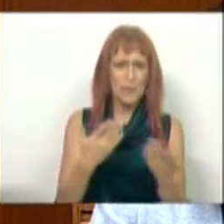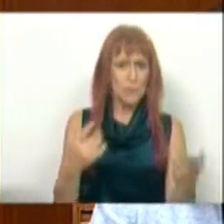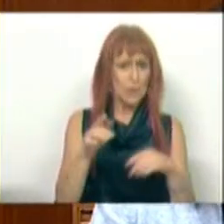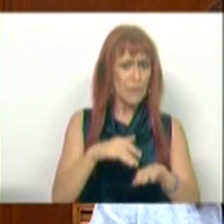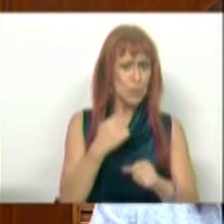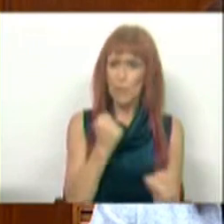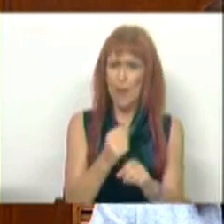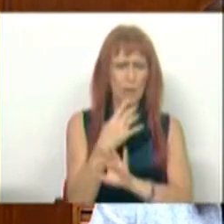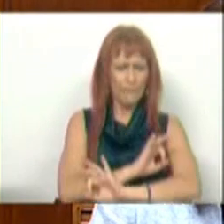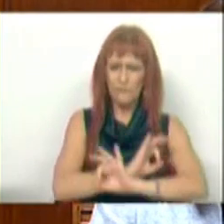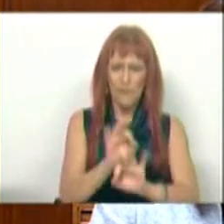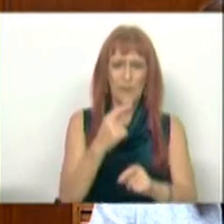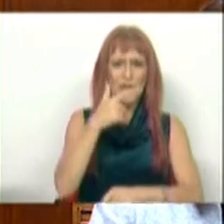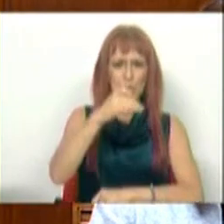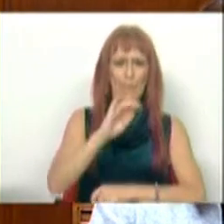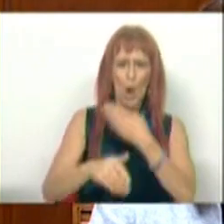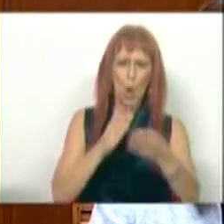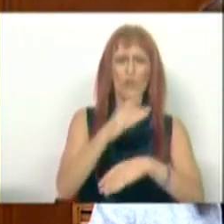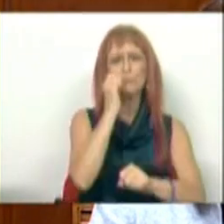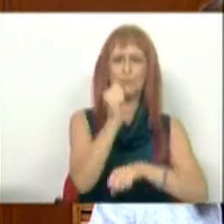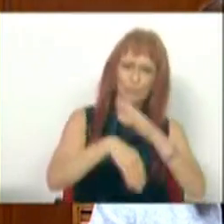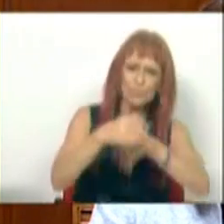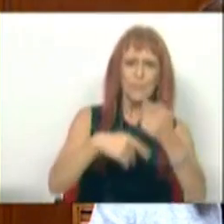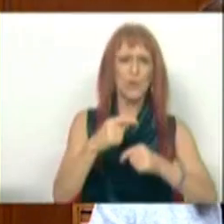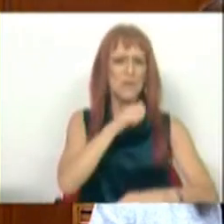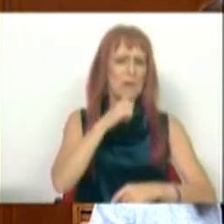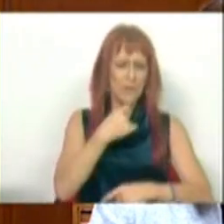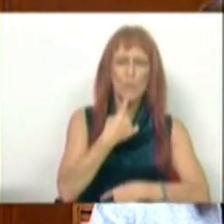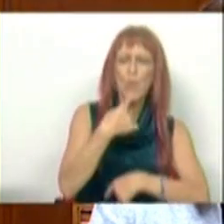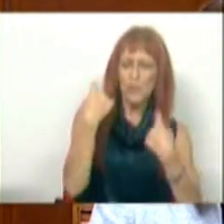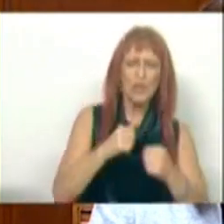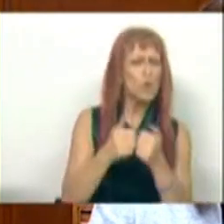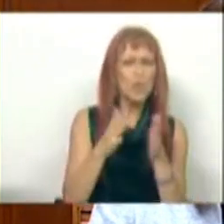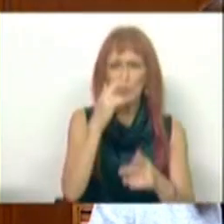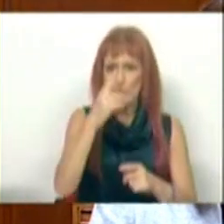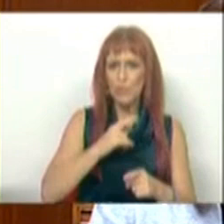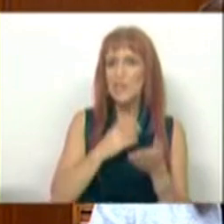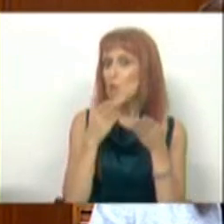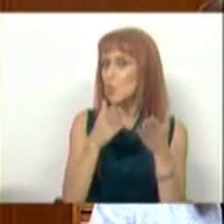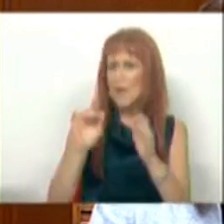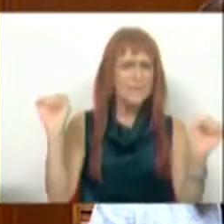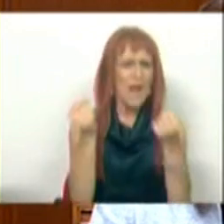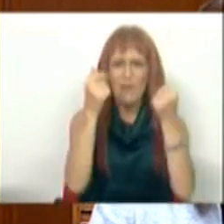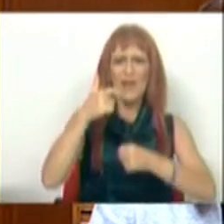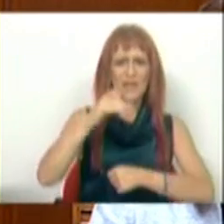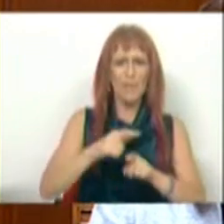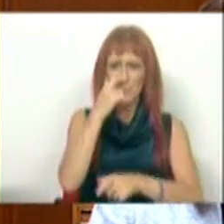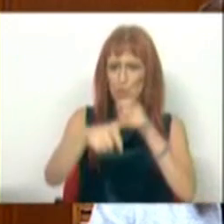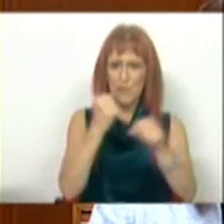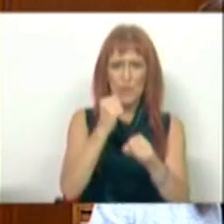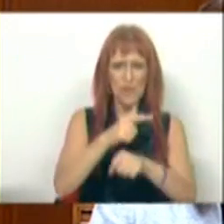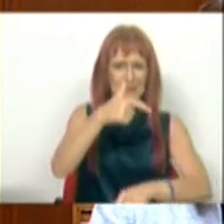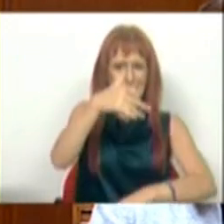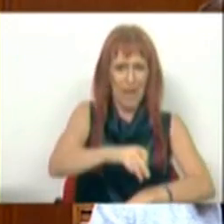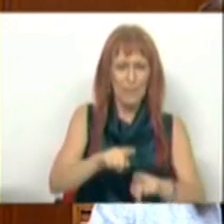têm feito um trabalho extraordinário para que a TAP continue a operar, com um grande sacrifício. Todos os portugueses contribuíram para salvar a TAP. Os trabalhadores